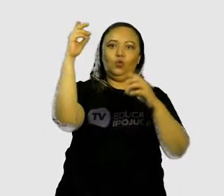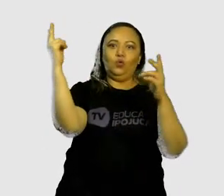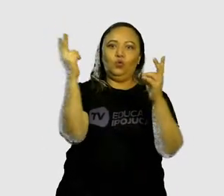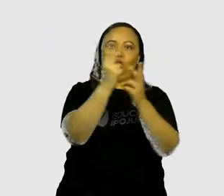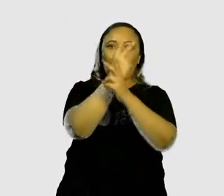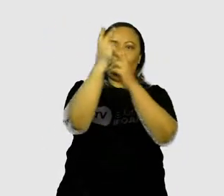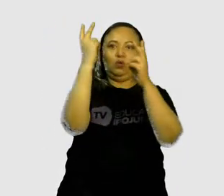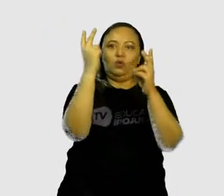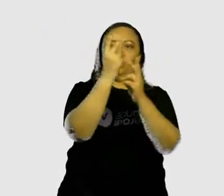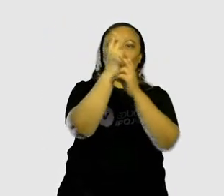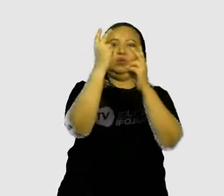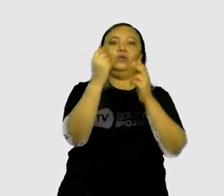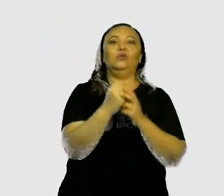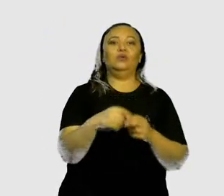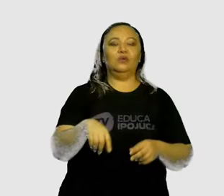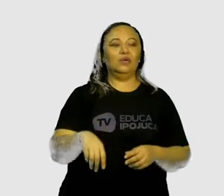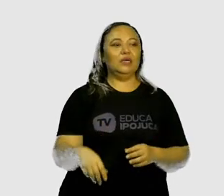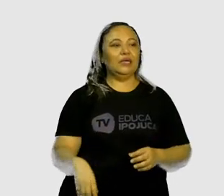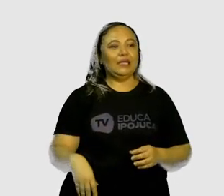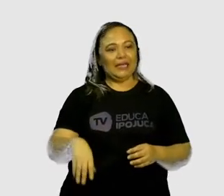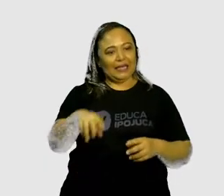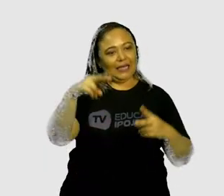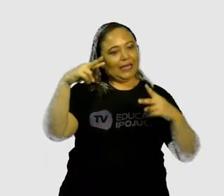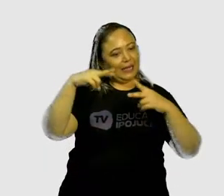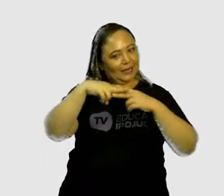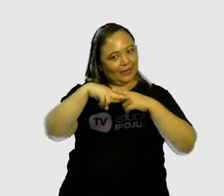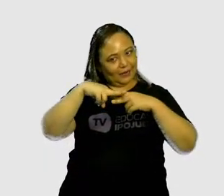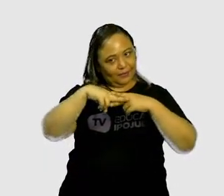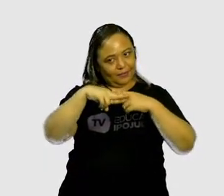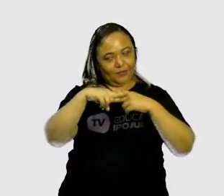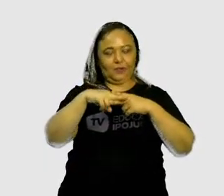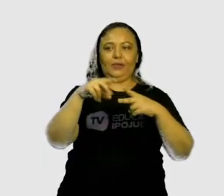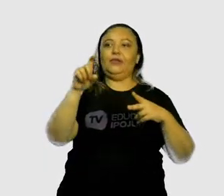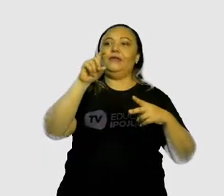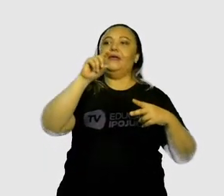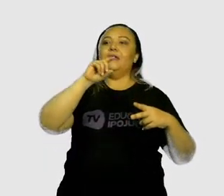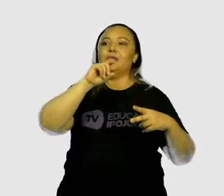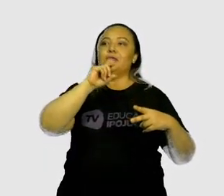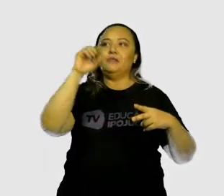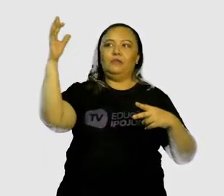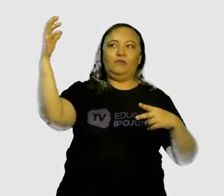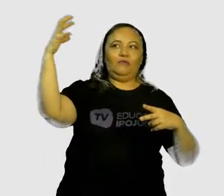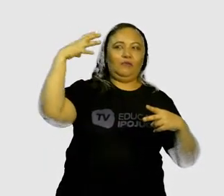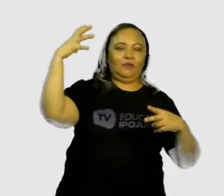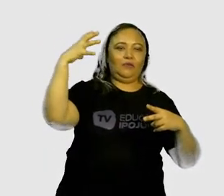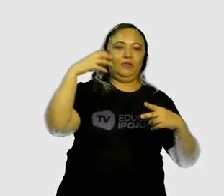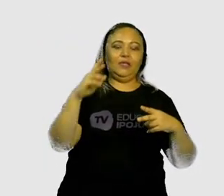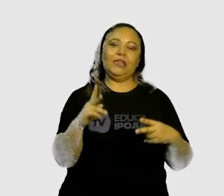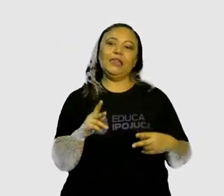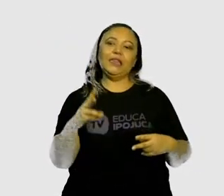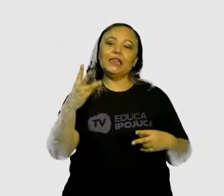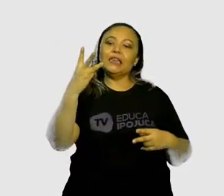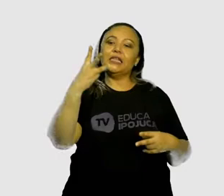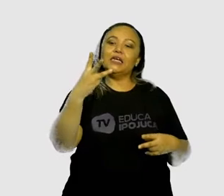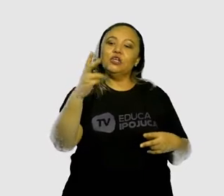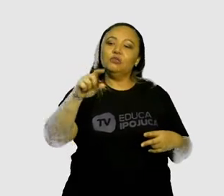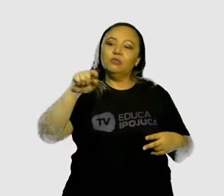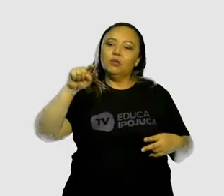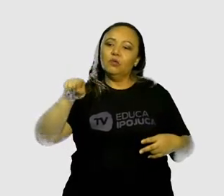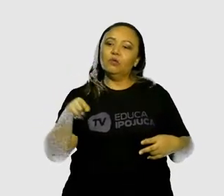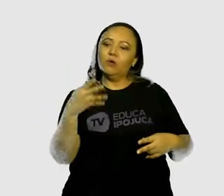Logo depois, colheu carambolas no inverno. 3.460